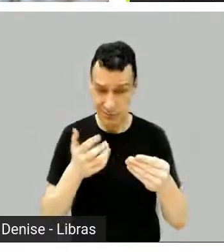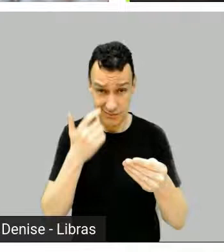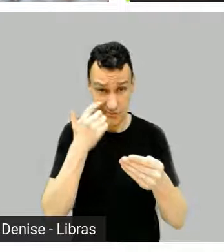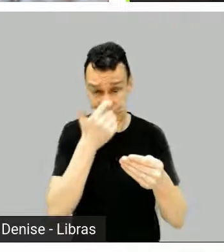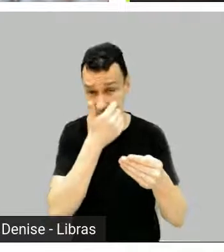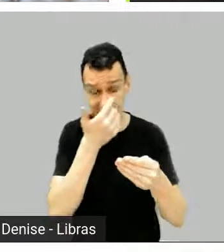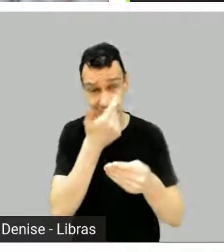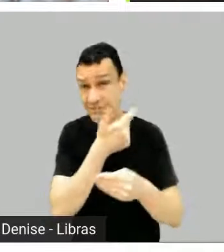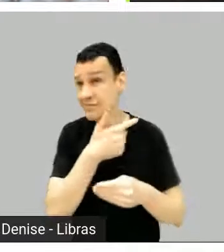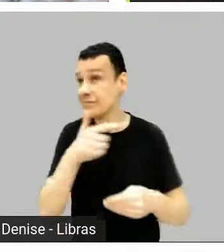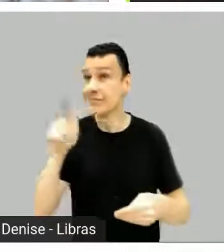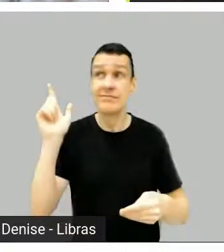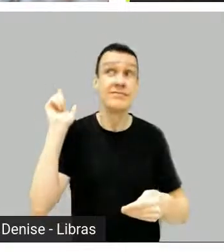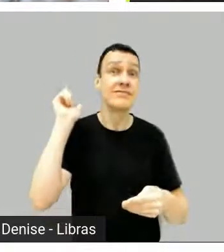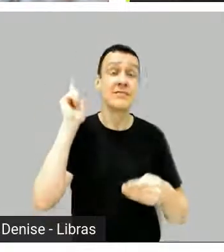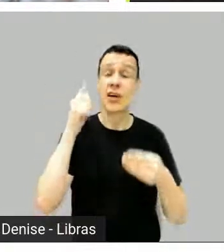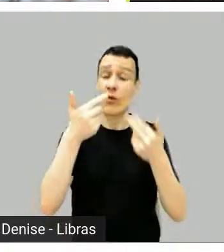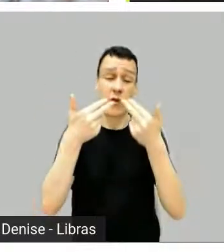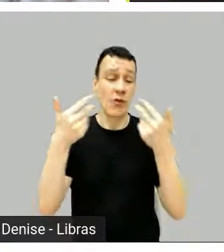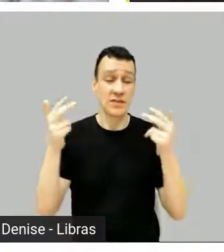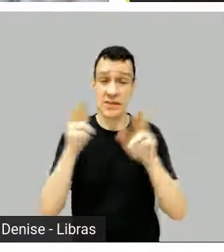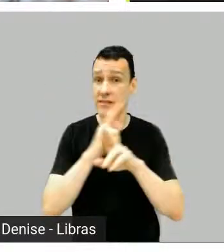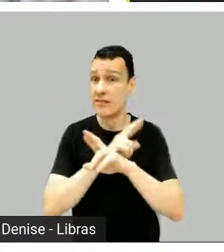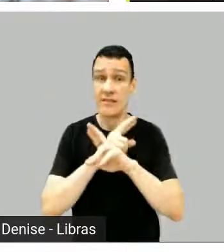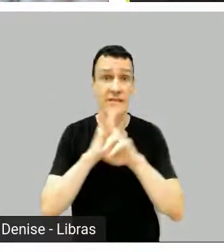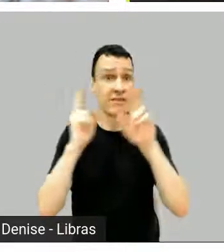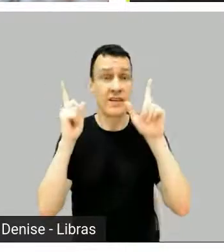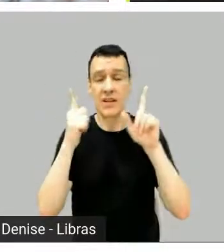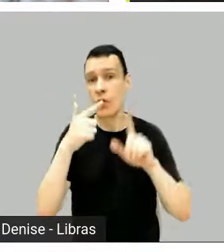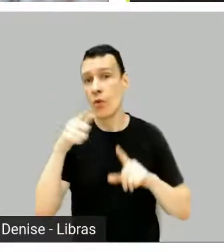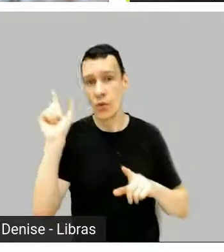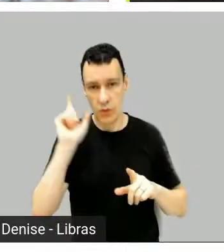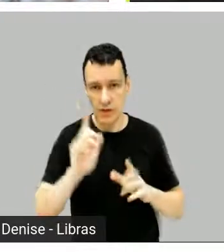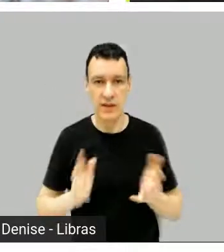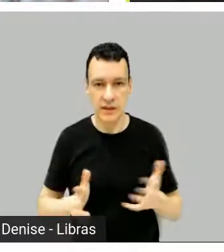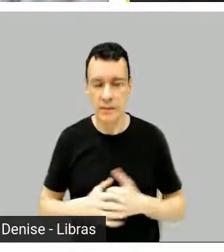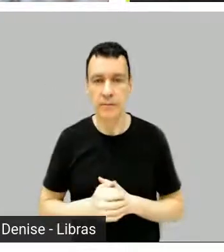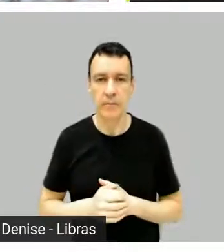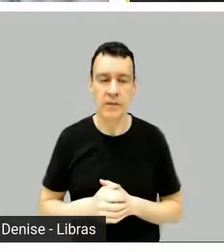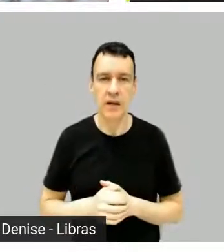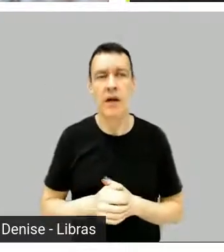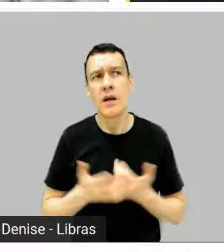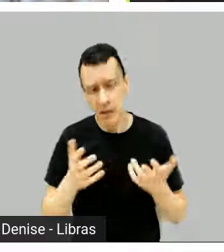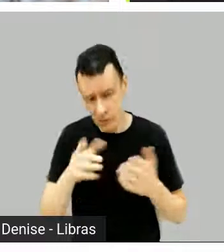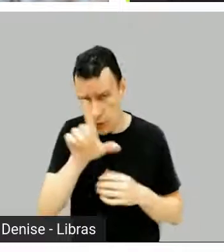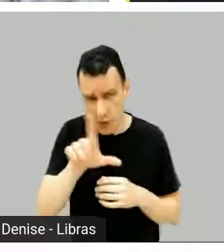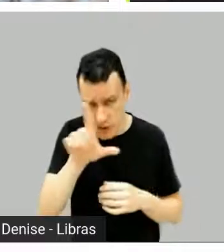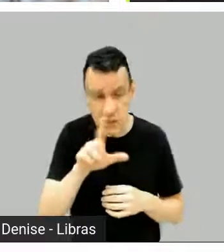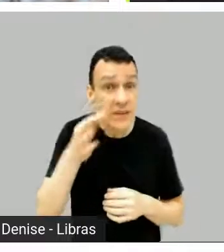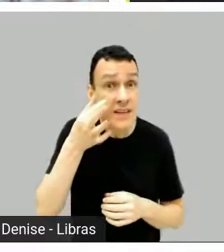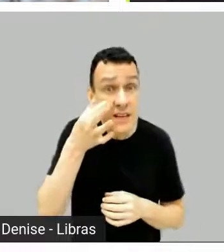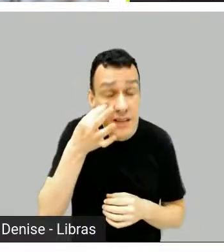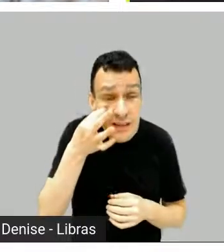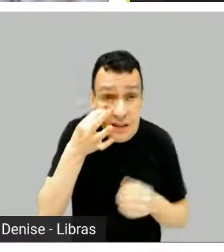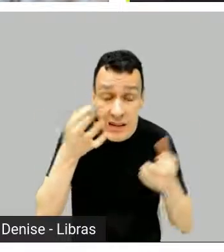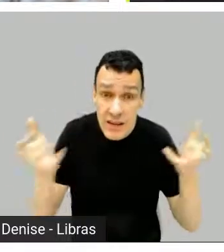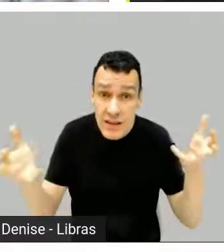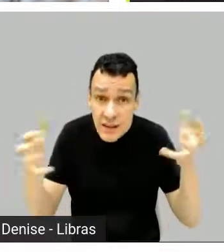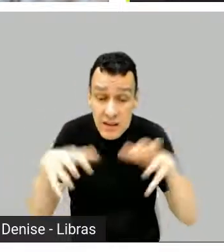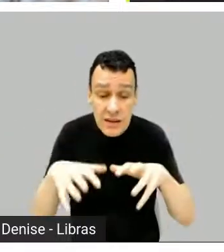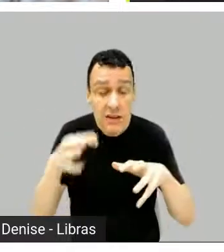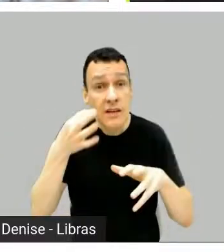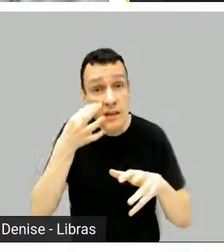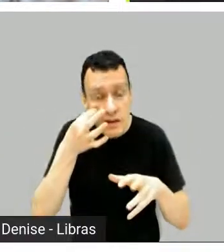dedicada, está fazendo tudo e, de repente, alguma coisa que eu várias vezes disse, não, não é isso, o personagem não está fazendo isso por esse